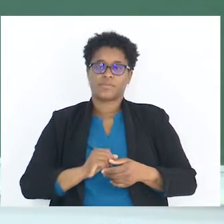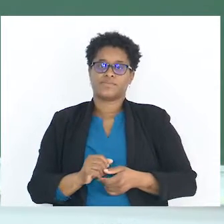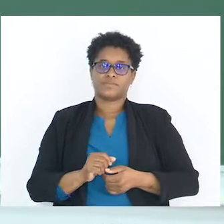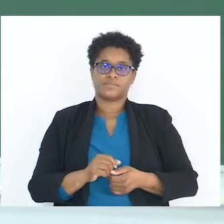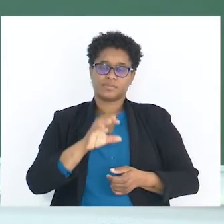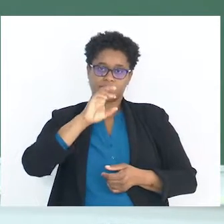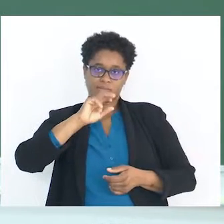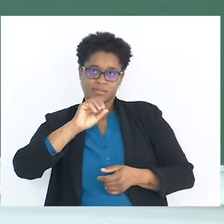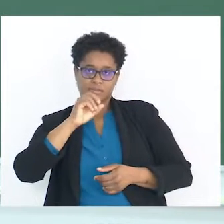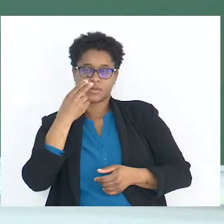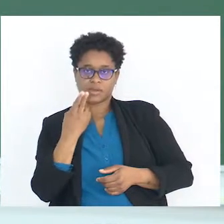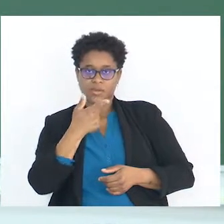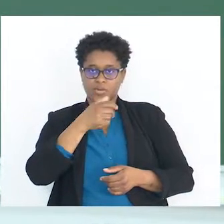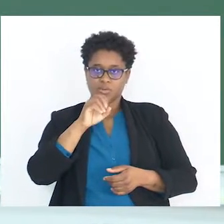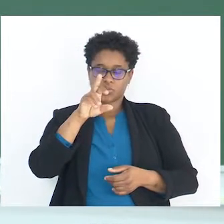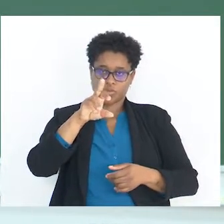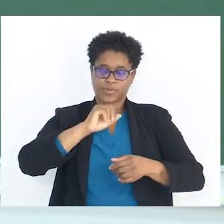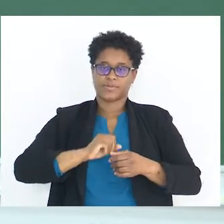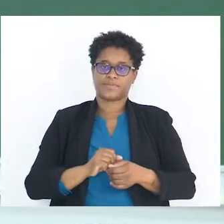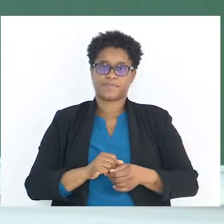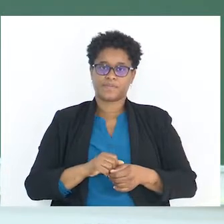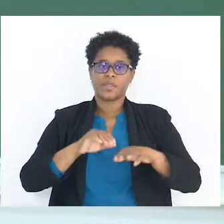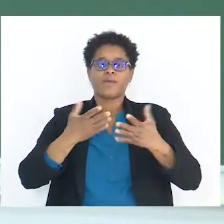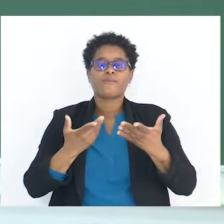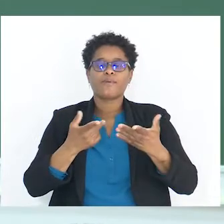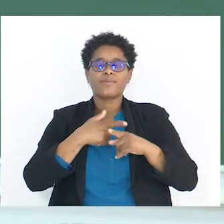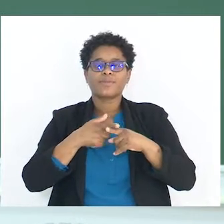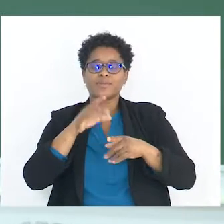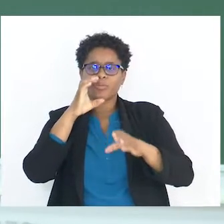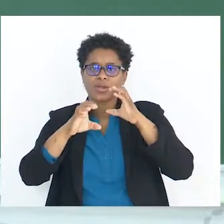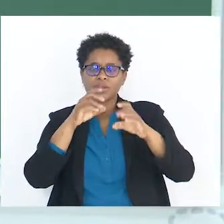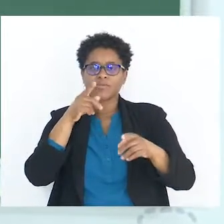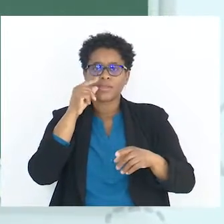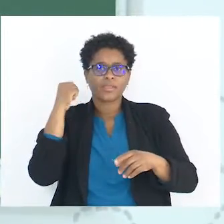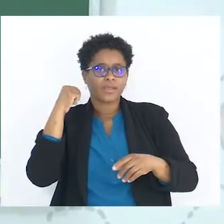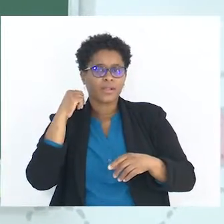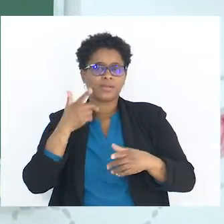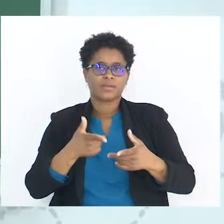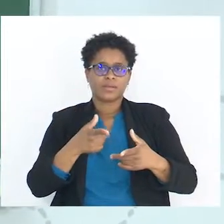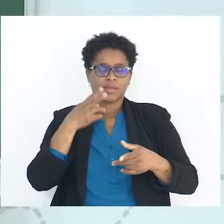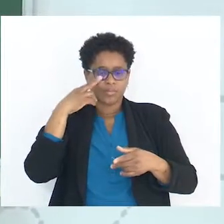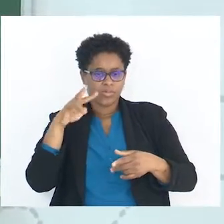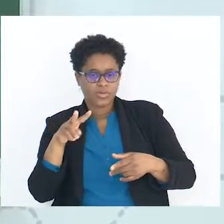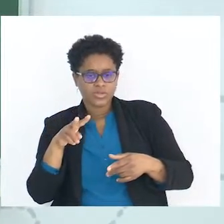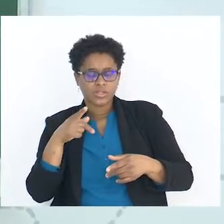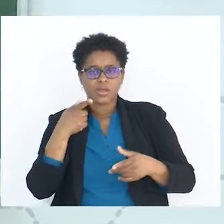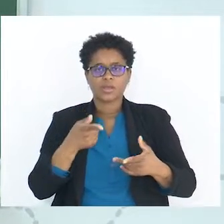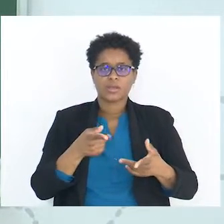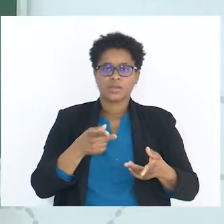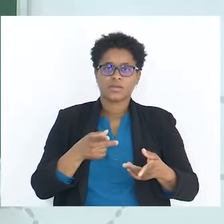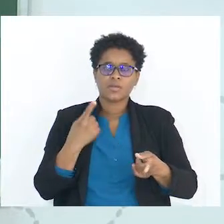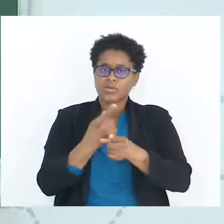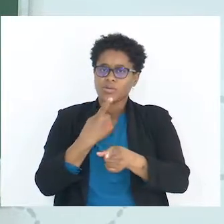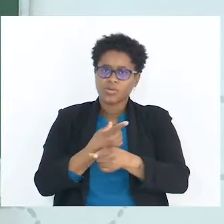autor. Qual é que é a intenção comunicativa dele? É mostrar. É